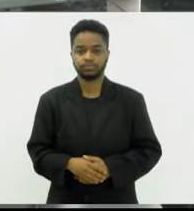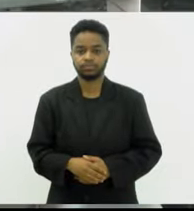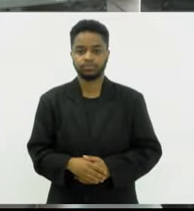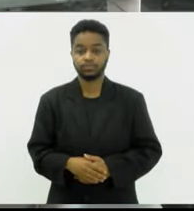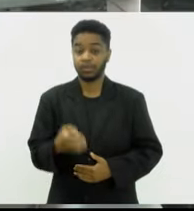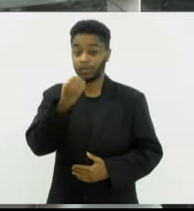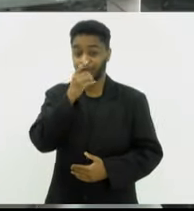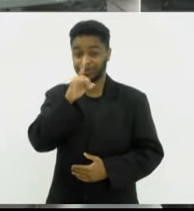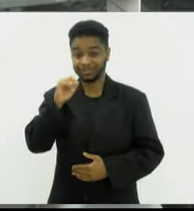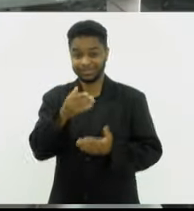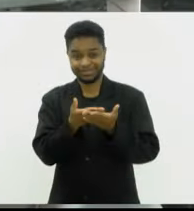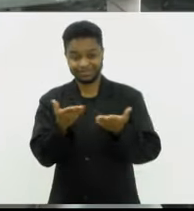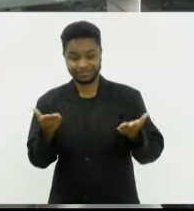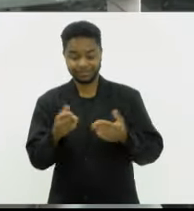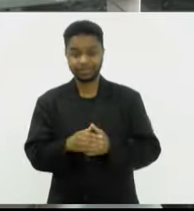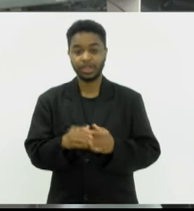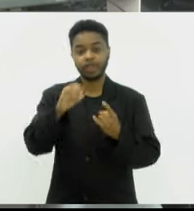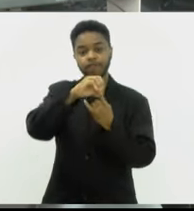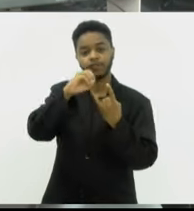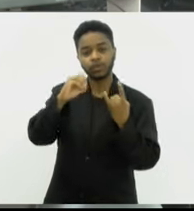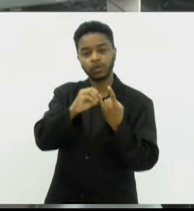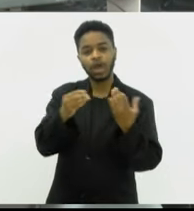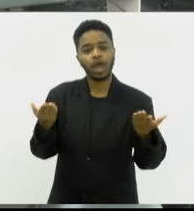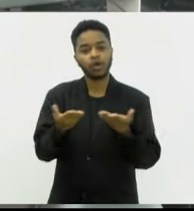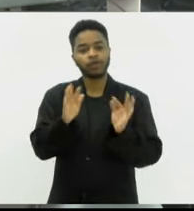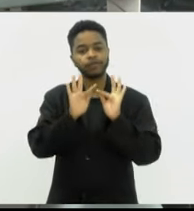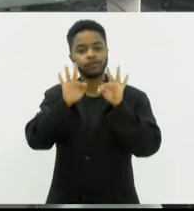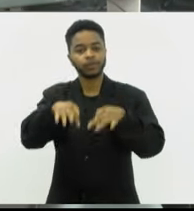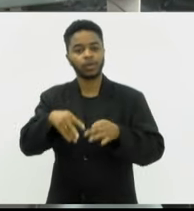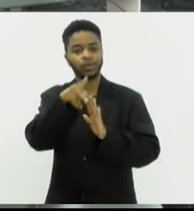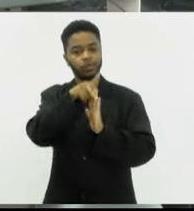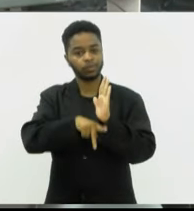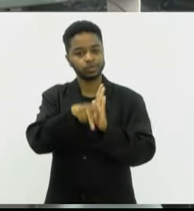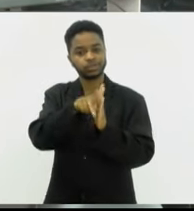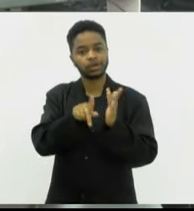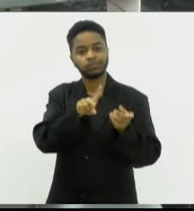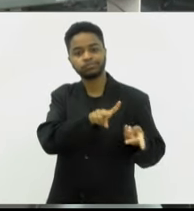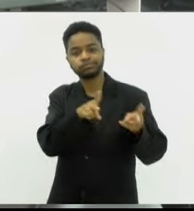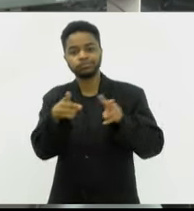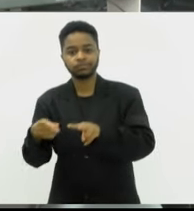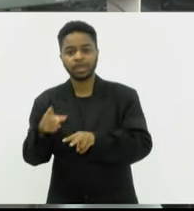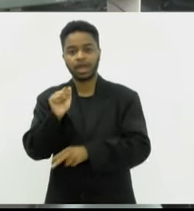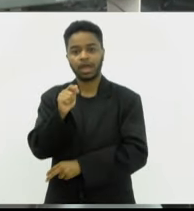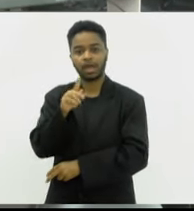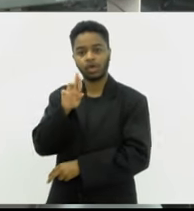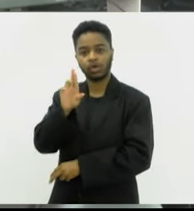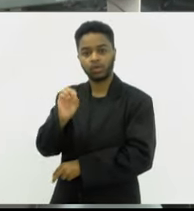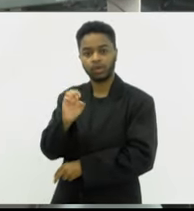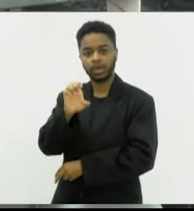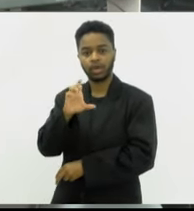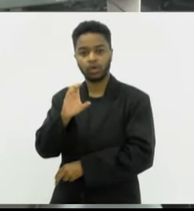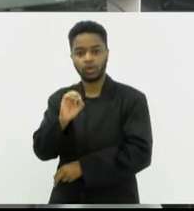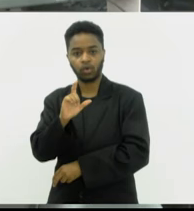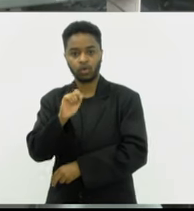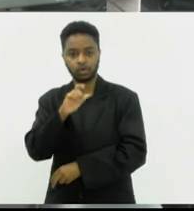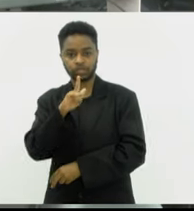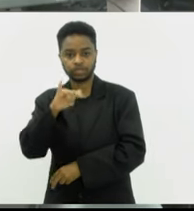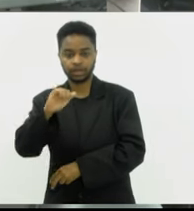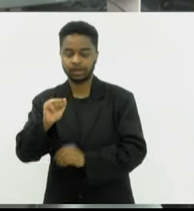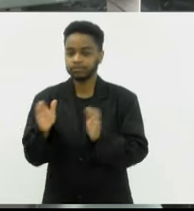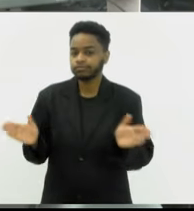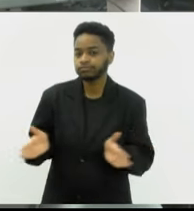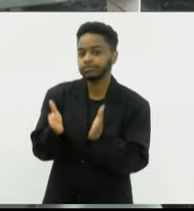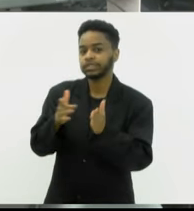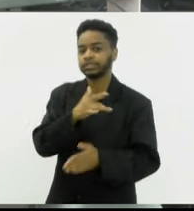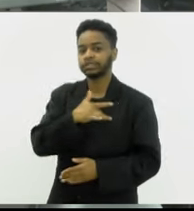Bom Dia. A Fiocruz acaba de concluir o projeto de transição agroecológica para a promoção da saúde, que foi iniciado